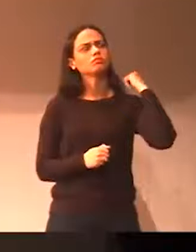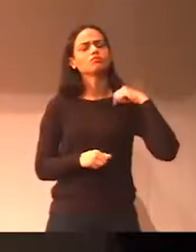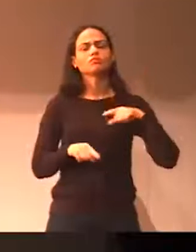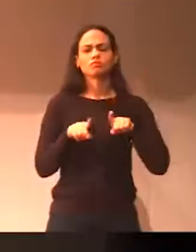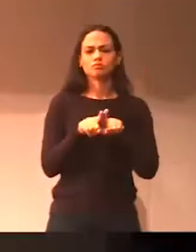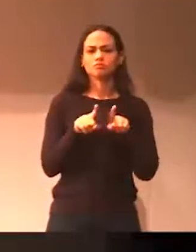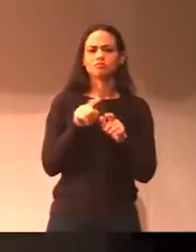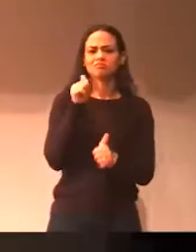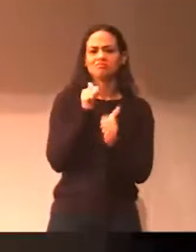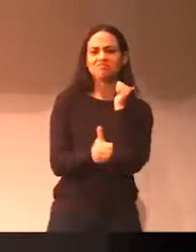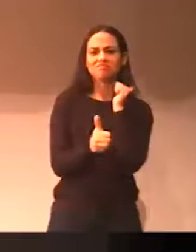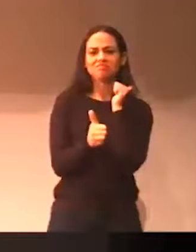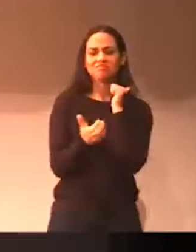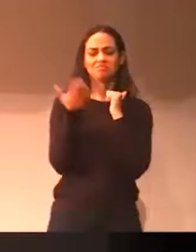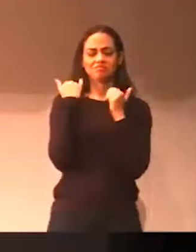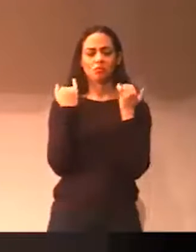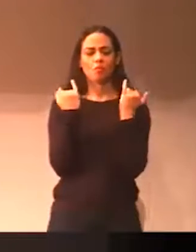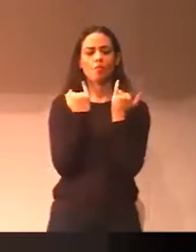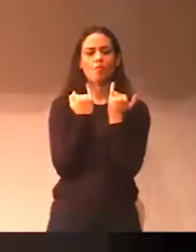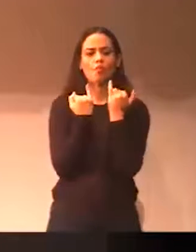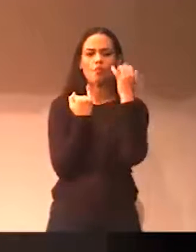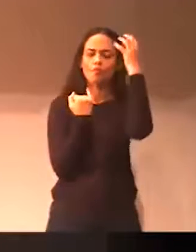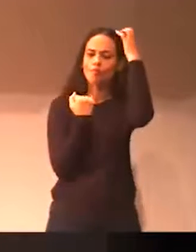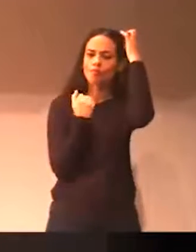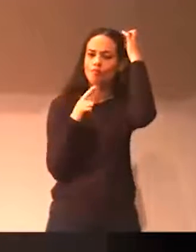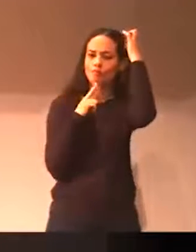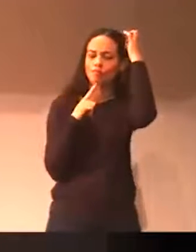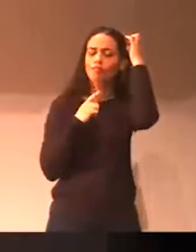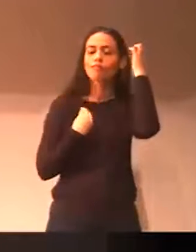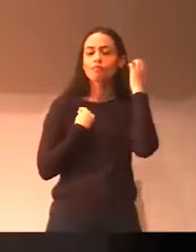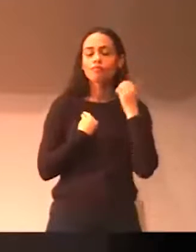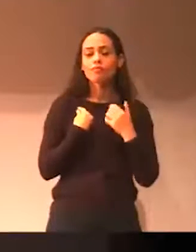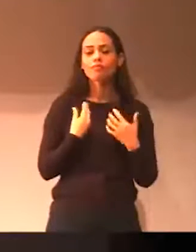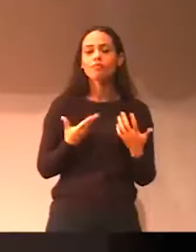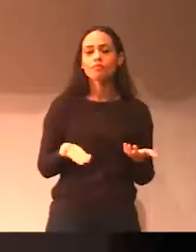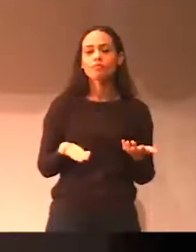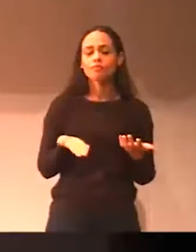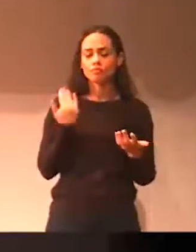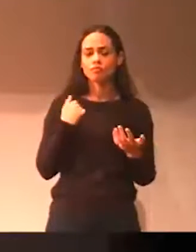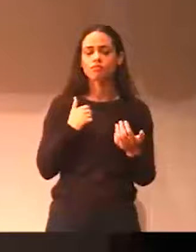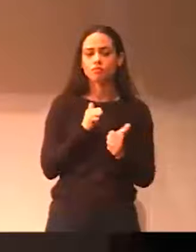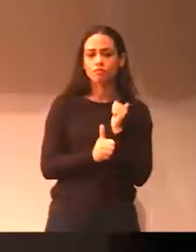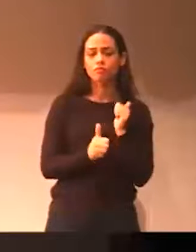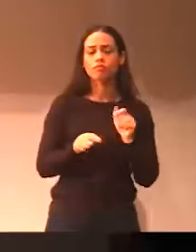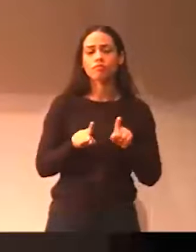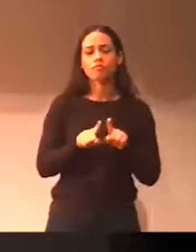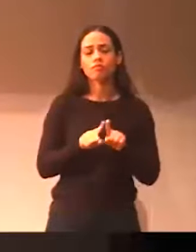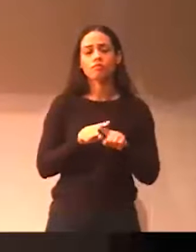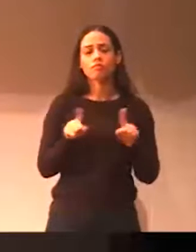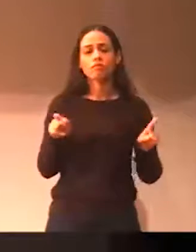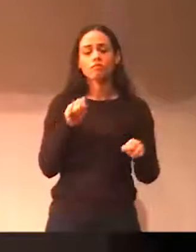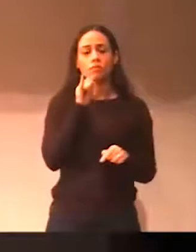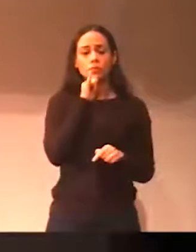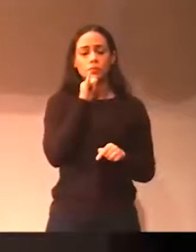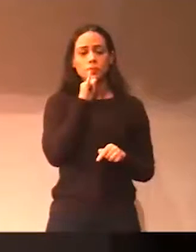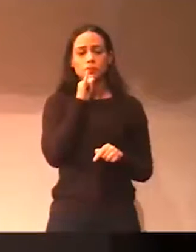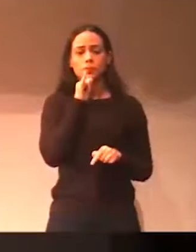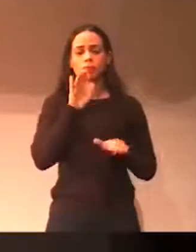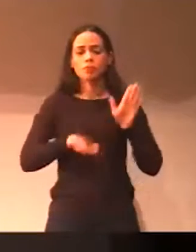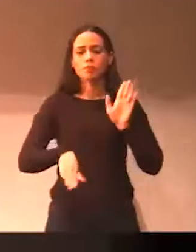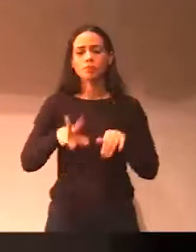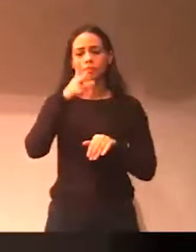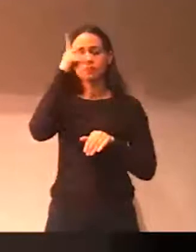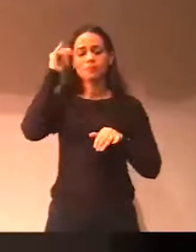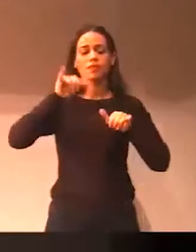cabelo, não é? Então me preocupa quando a gente está preocupado em fazer propaganda, e falou assim, ah, Vinhedo foi a